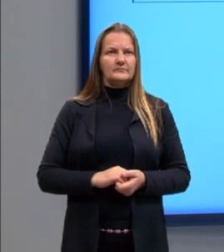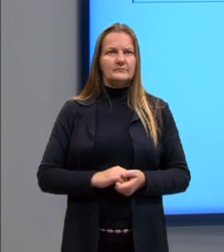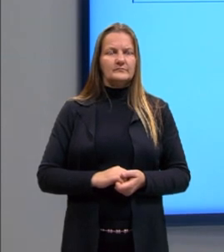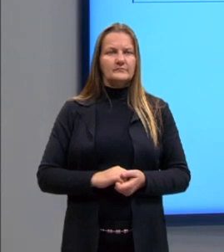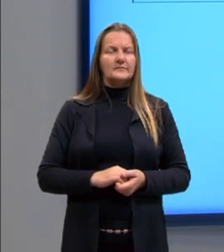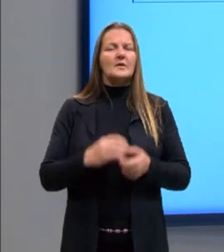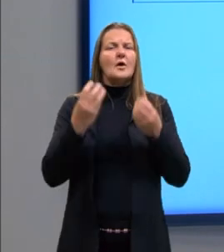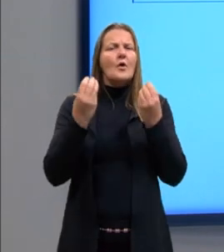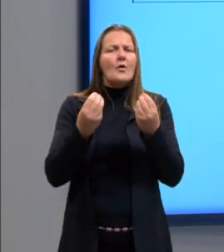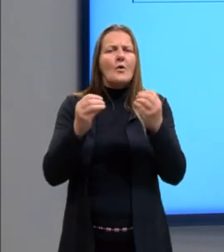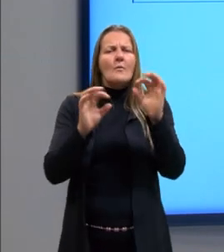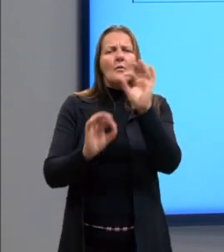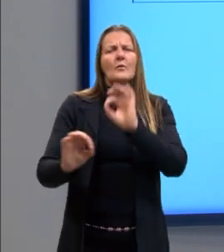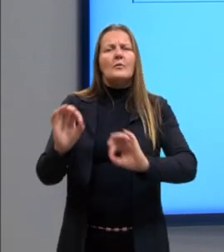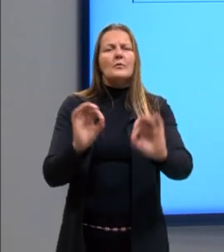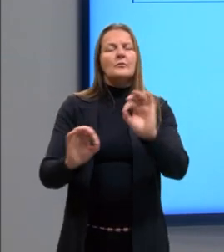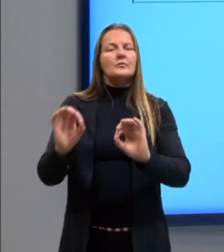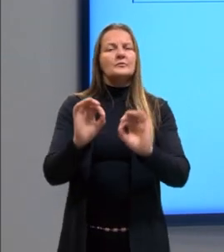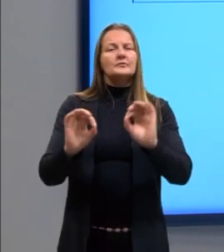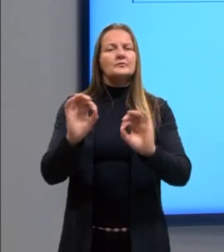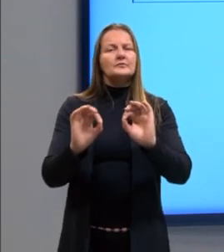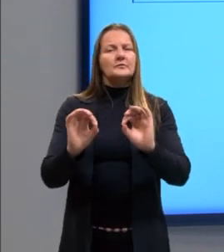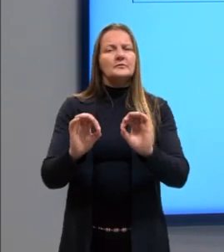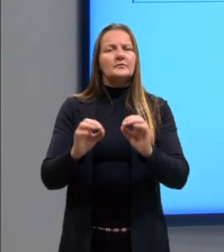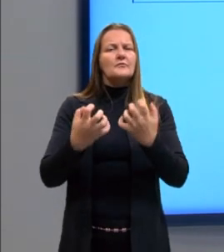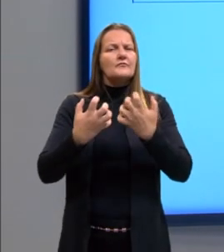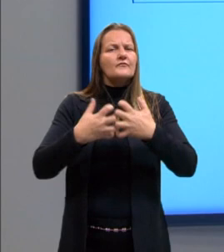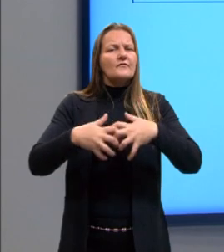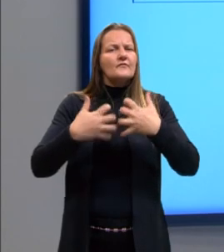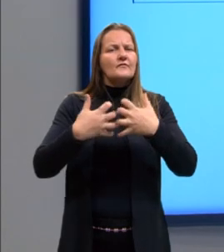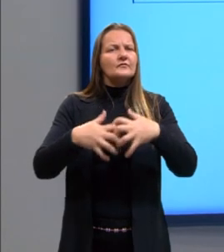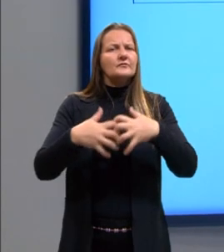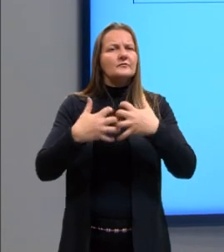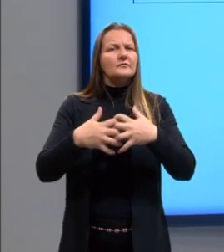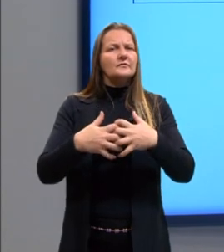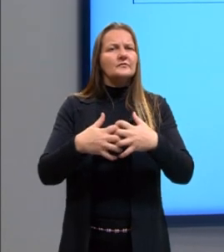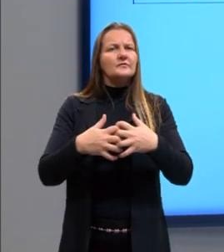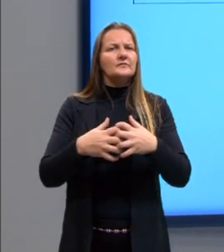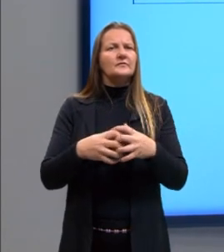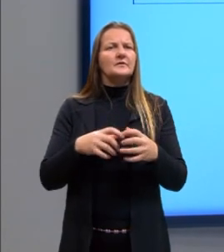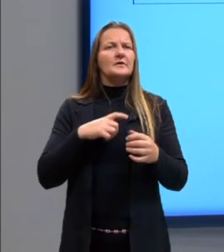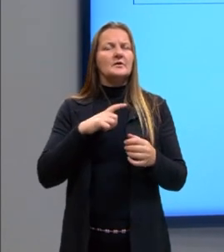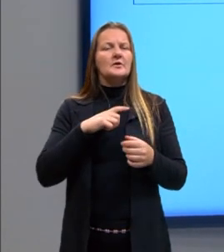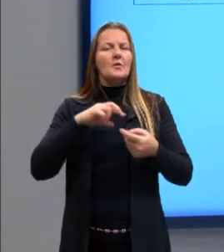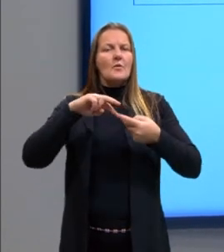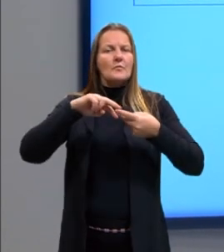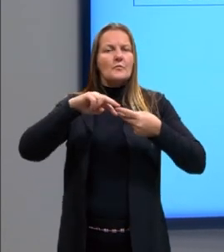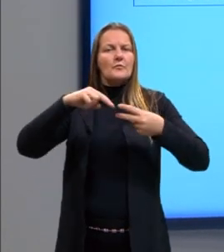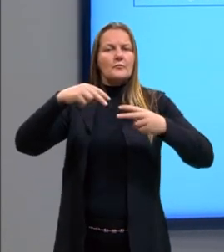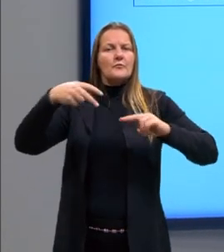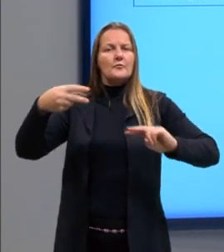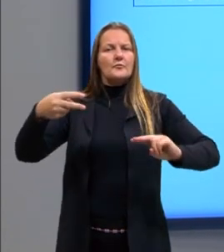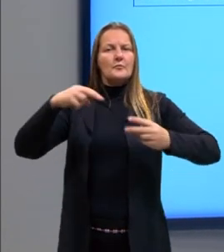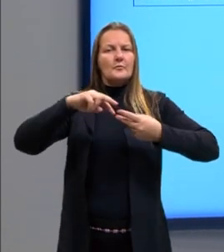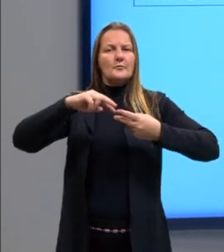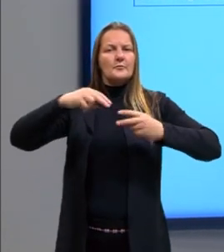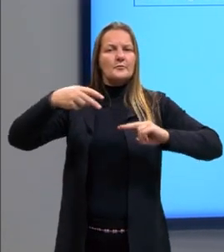Como é que tudo isso, então, é formado, né, é feito? Através da transcrição e da tradução.